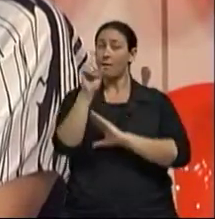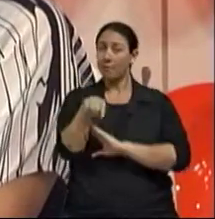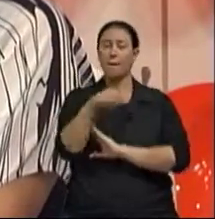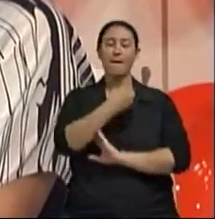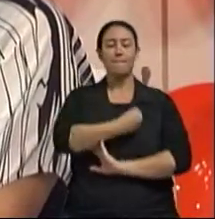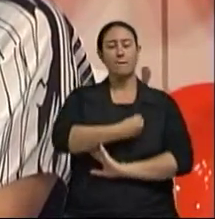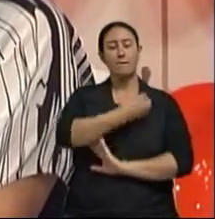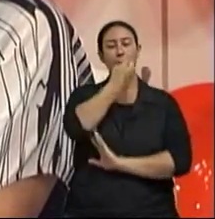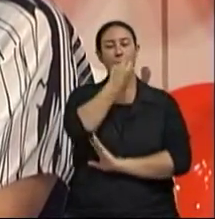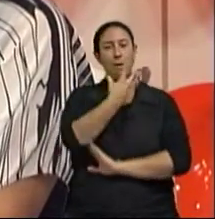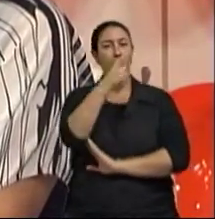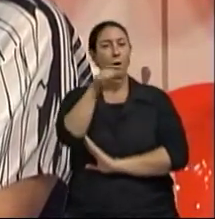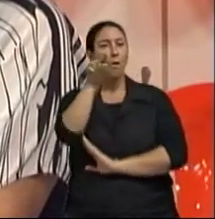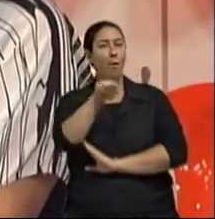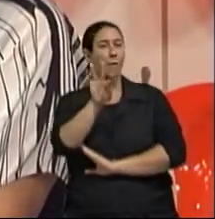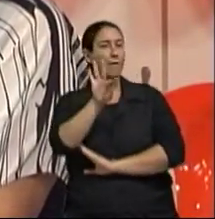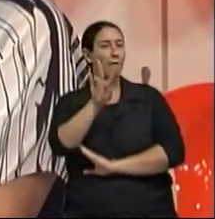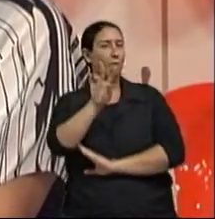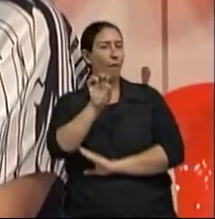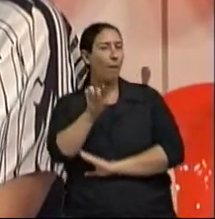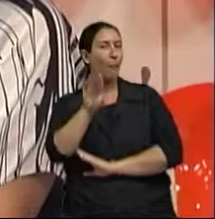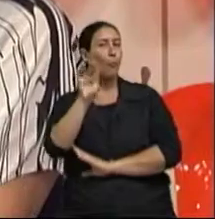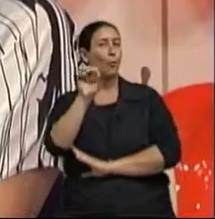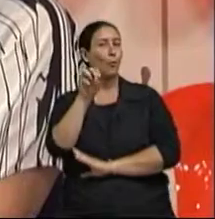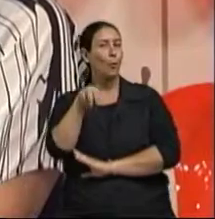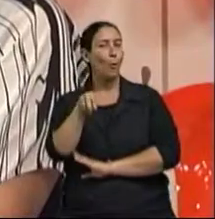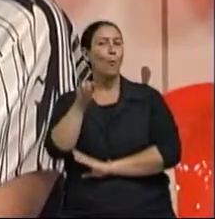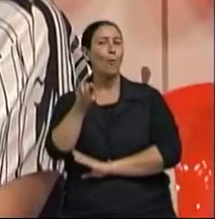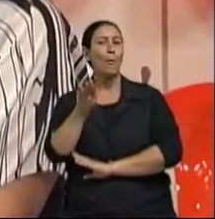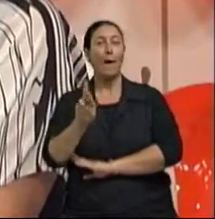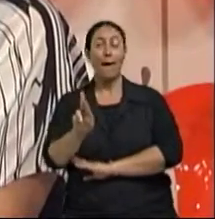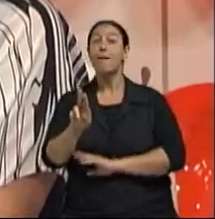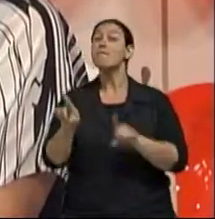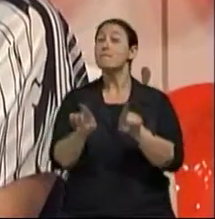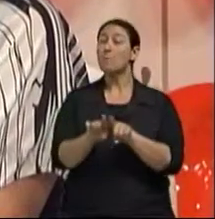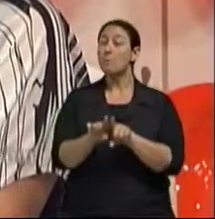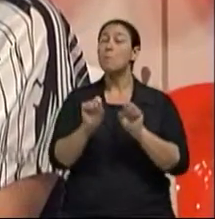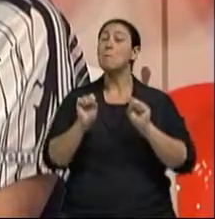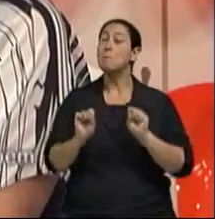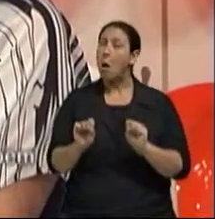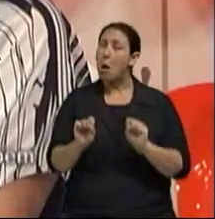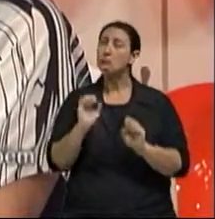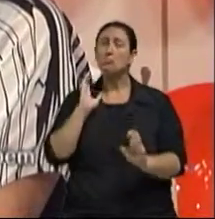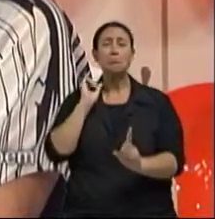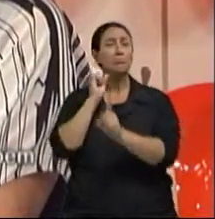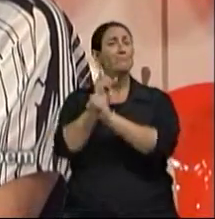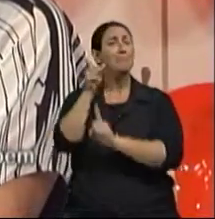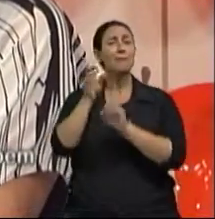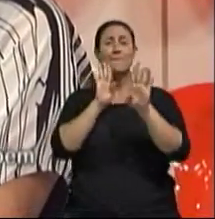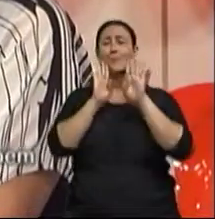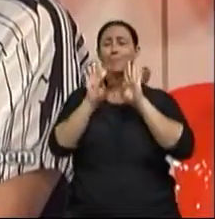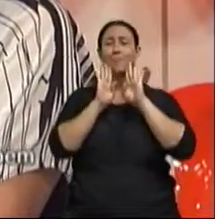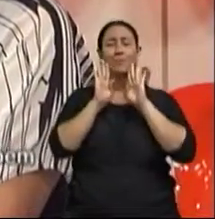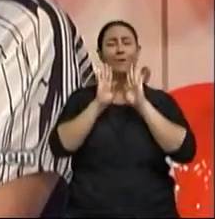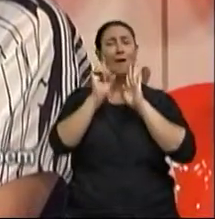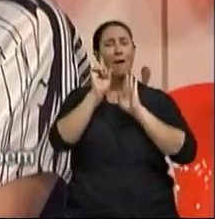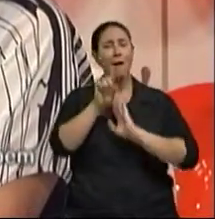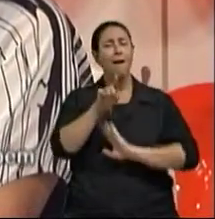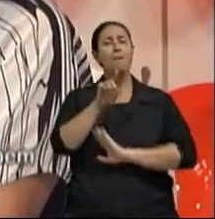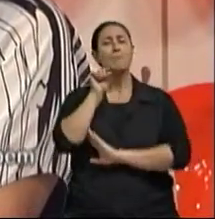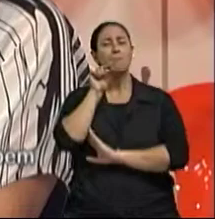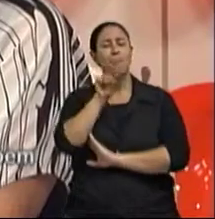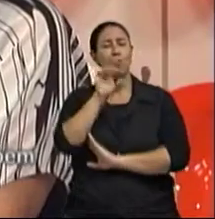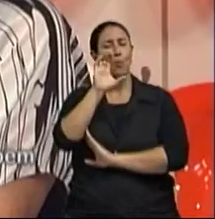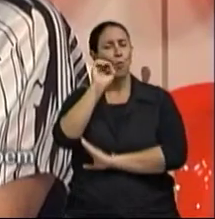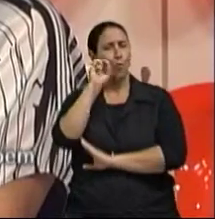vivabem.tv.com.br Mas também pode nos encontrar lá no facebook.com.br Barra